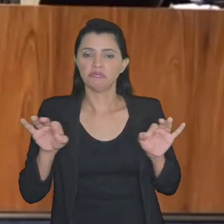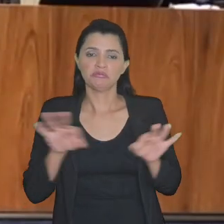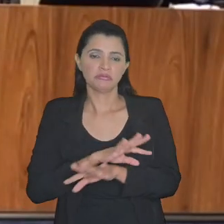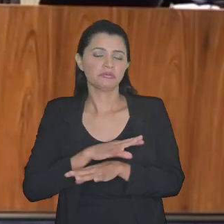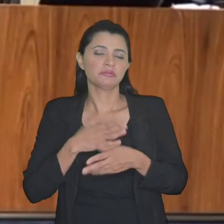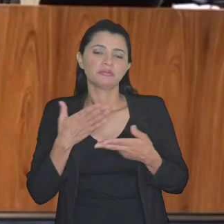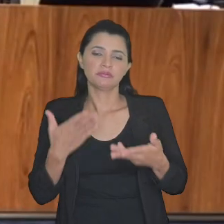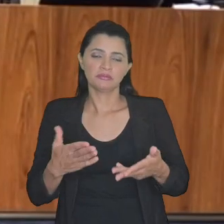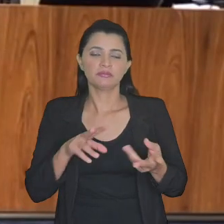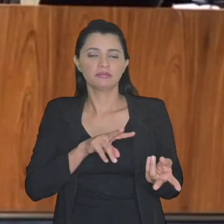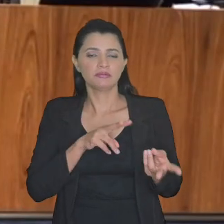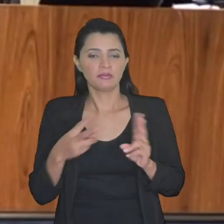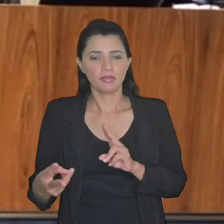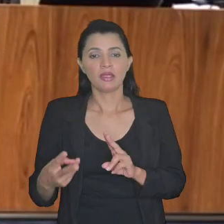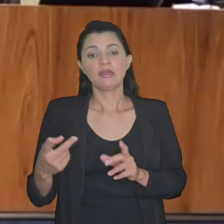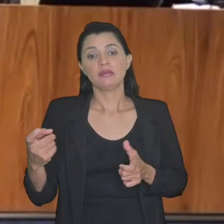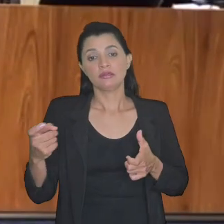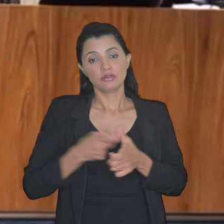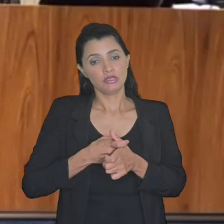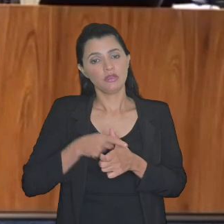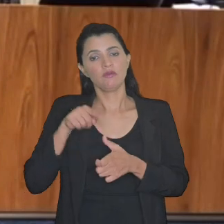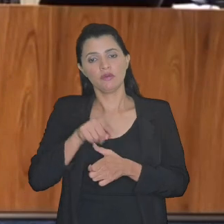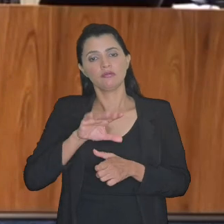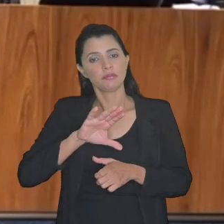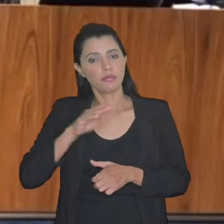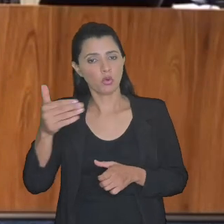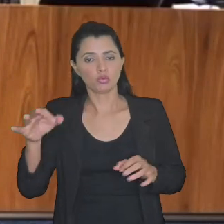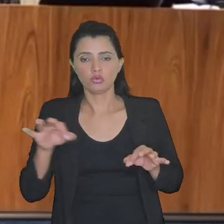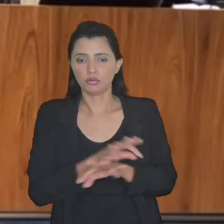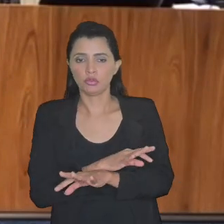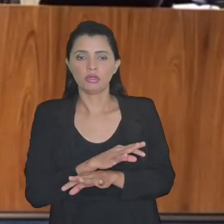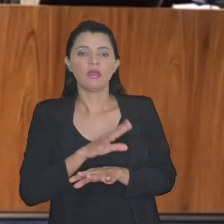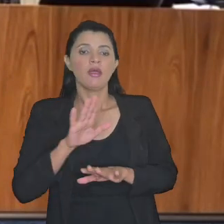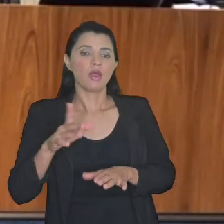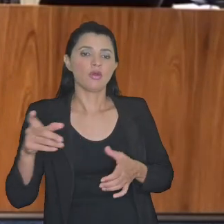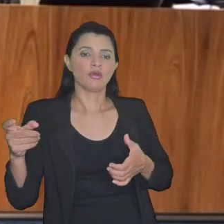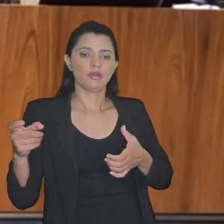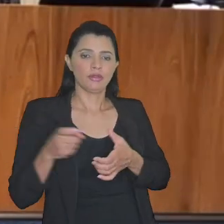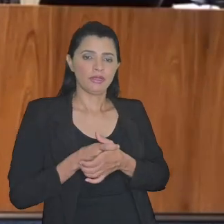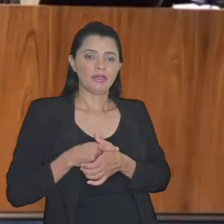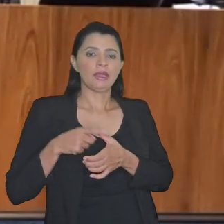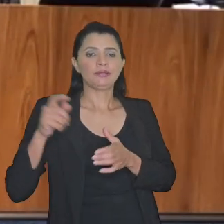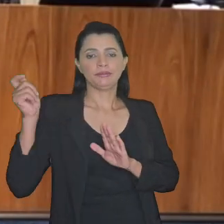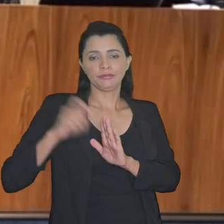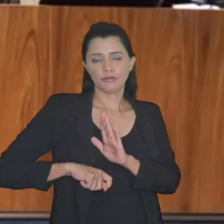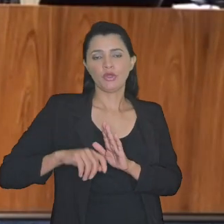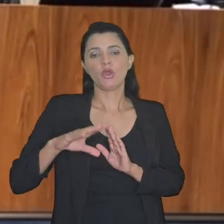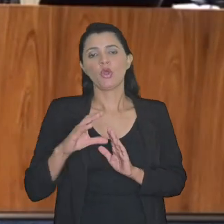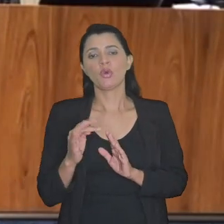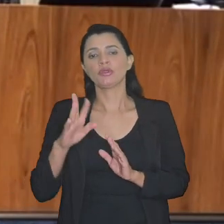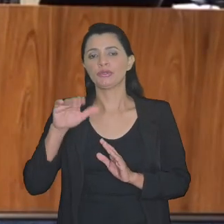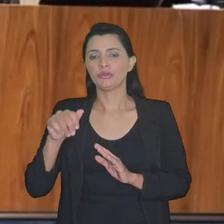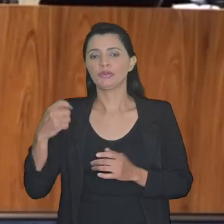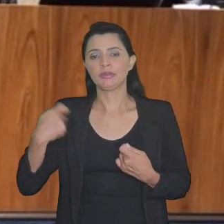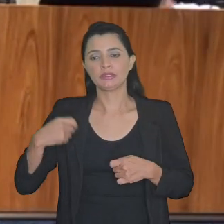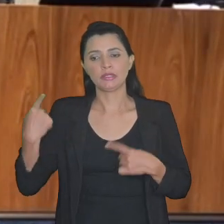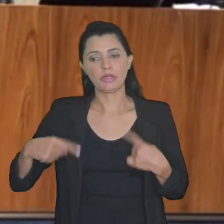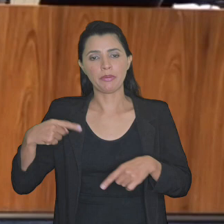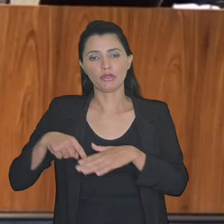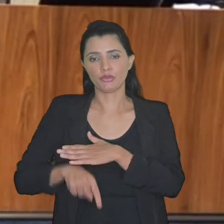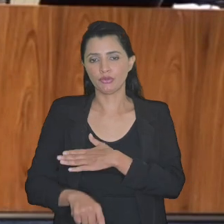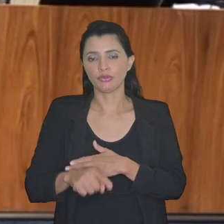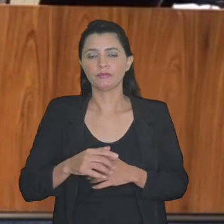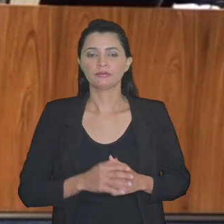dos descontos então é isso para a transação na dívida está resolvido para a transação no contencioso a gente ainda tem que